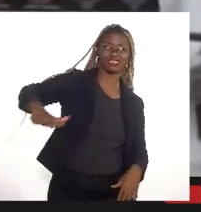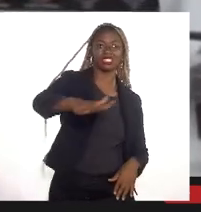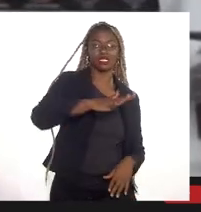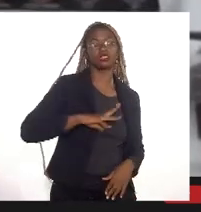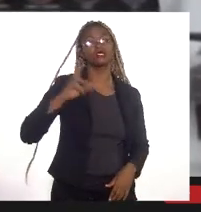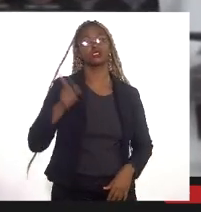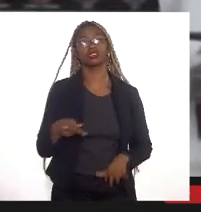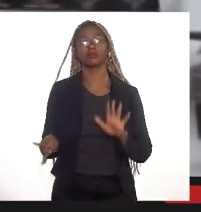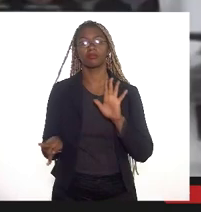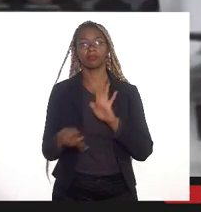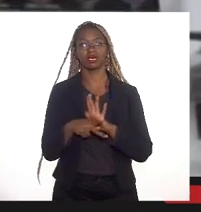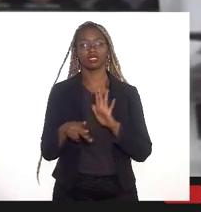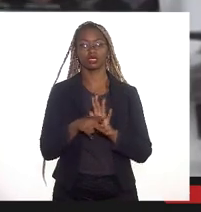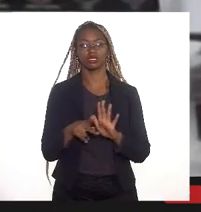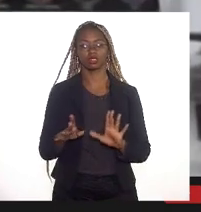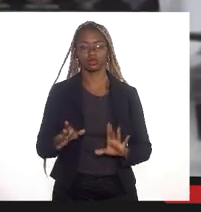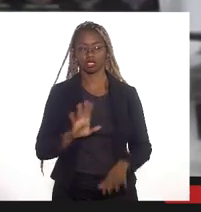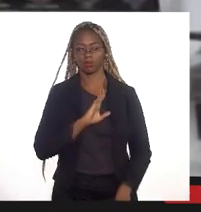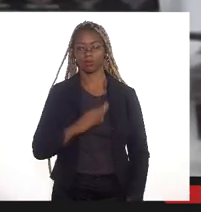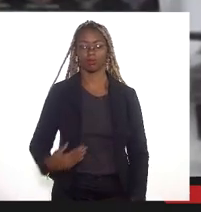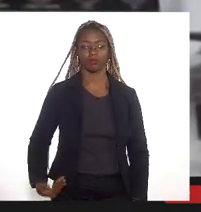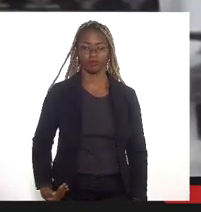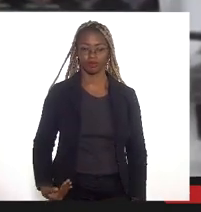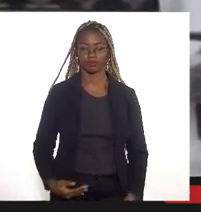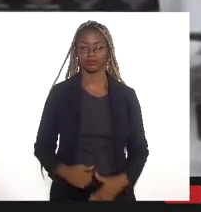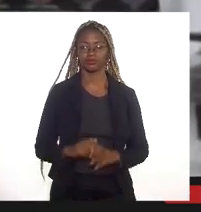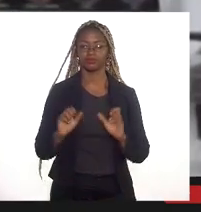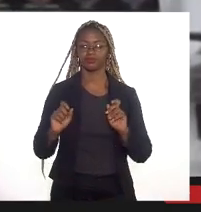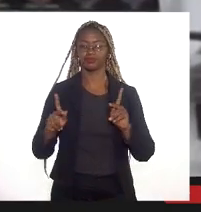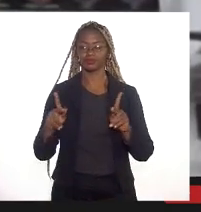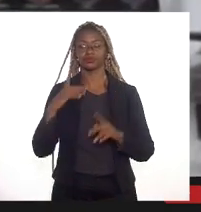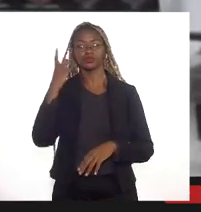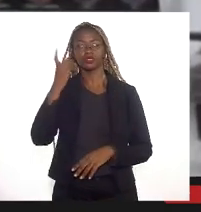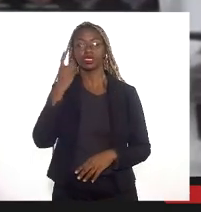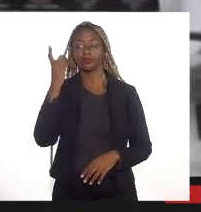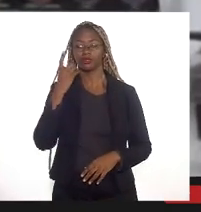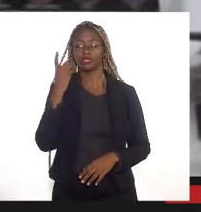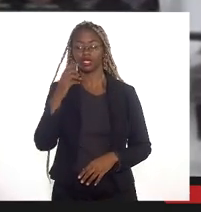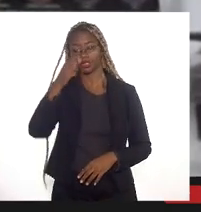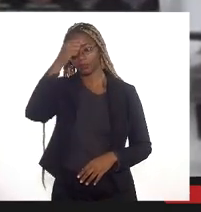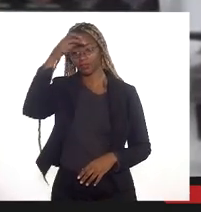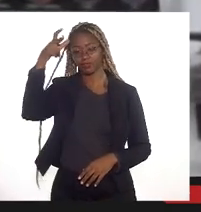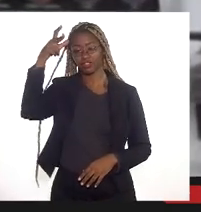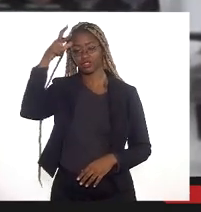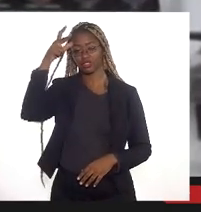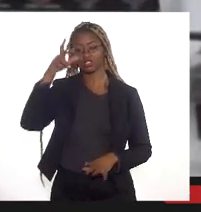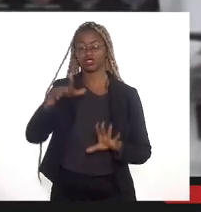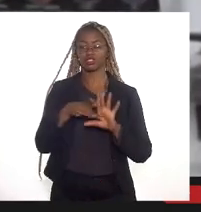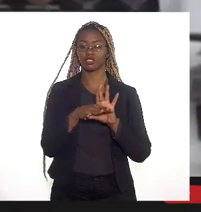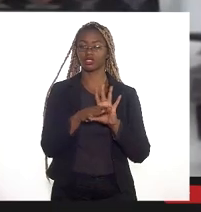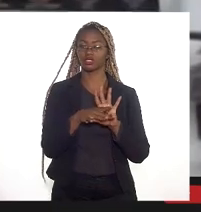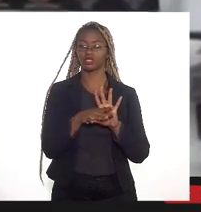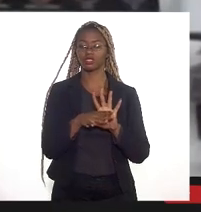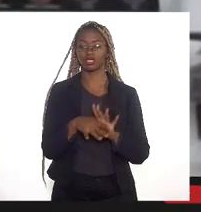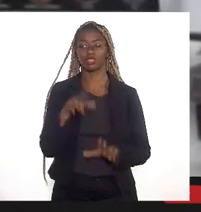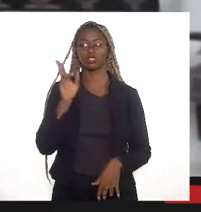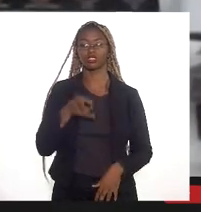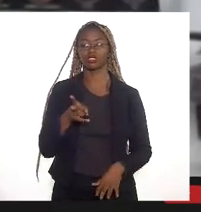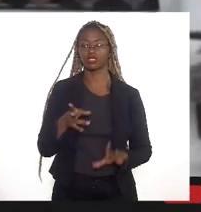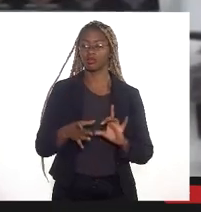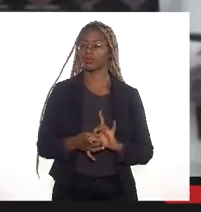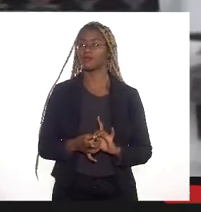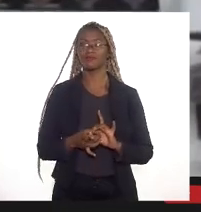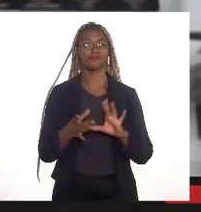será uma área pública tá ok deputado a prefeitura do município de Duque de Caxias está sempre à